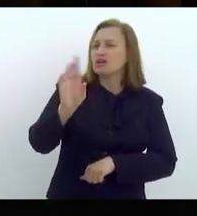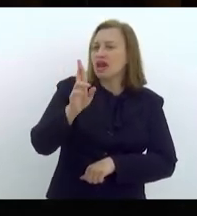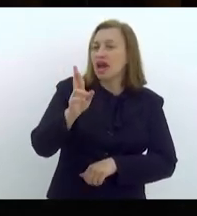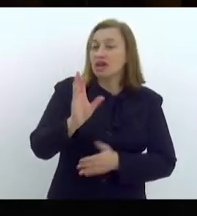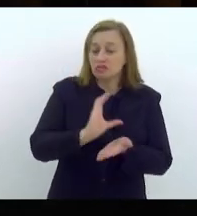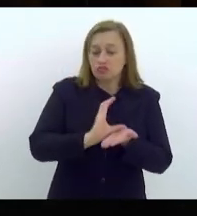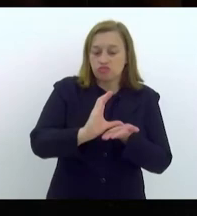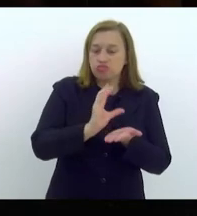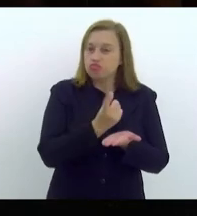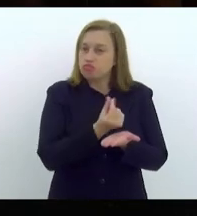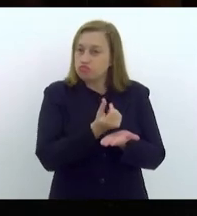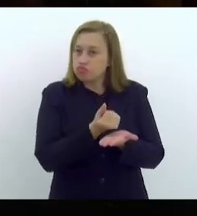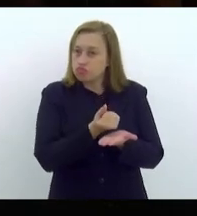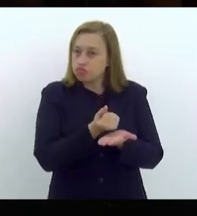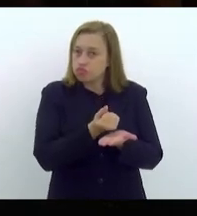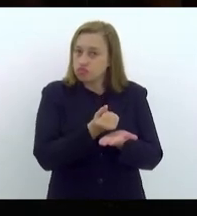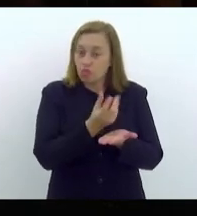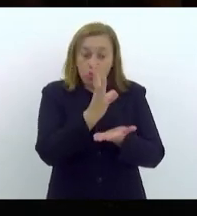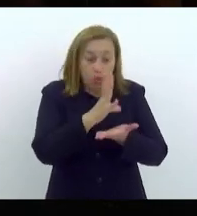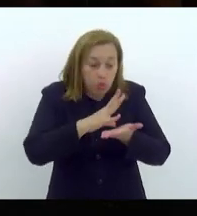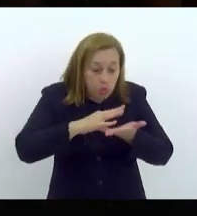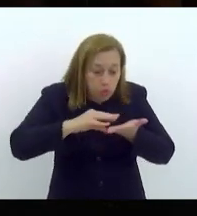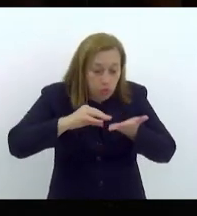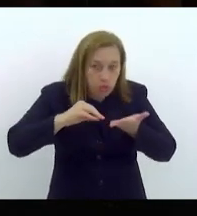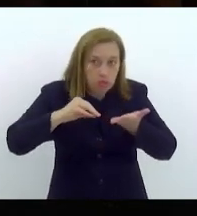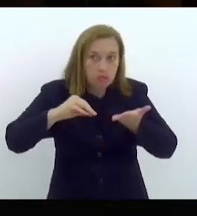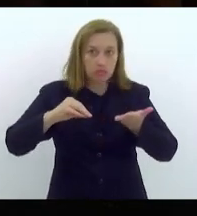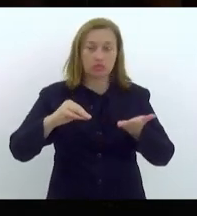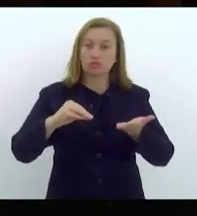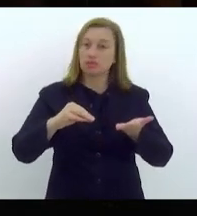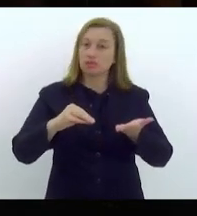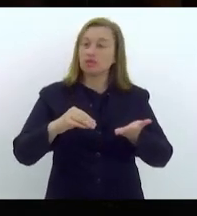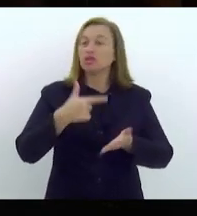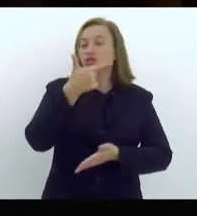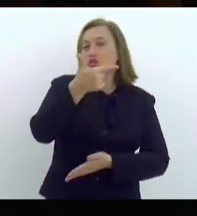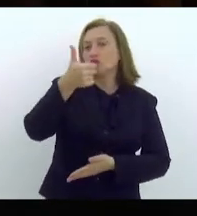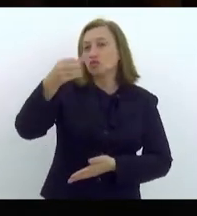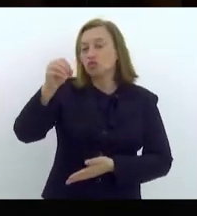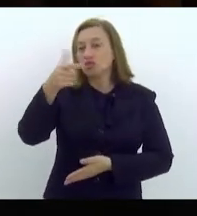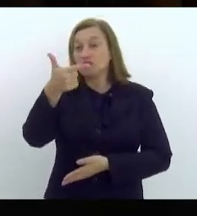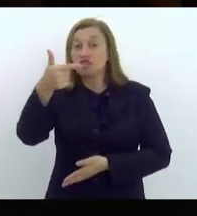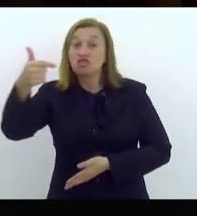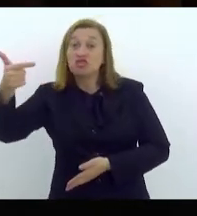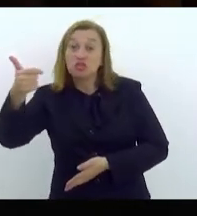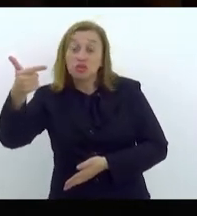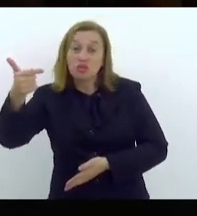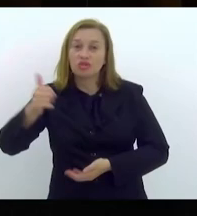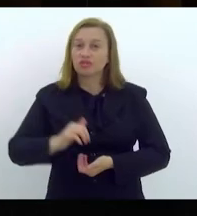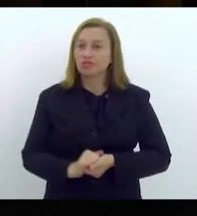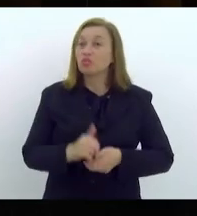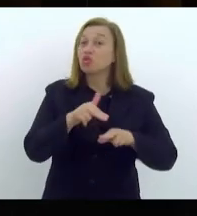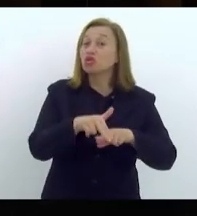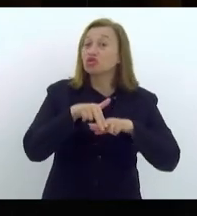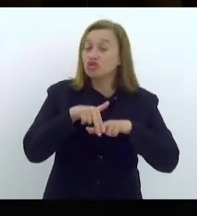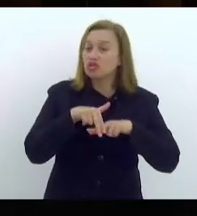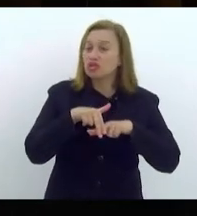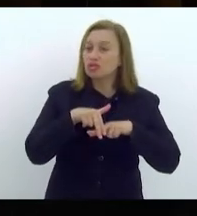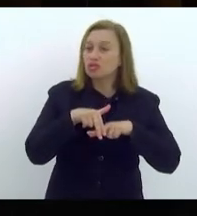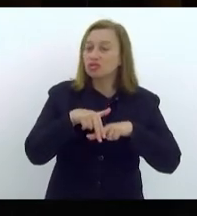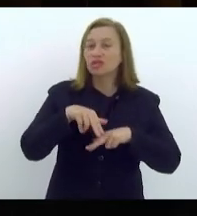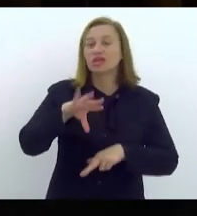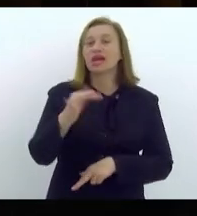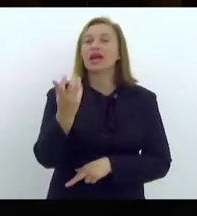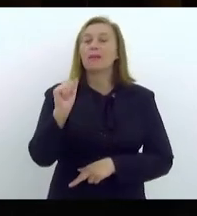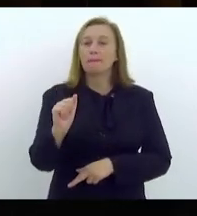se esvaíram em 2022, fruto da campanha